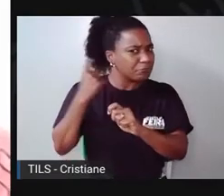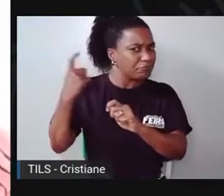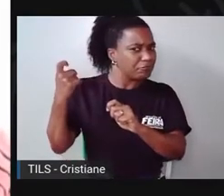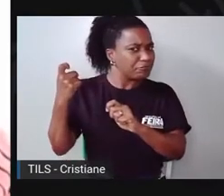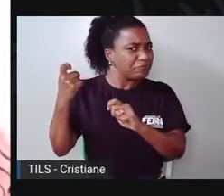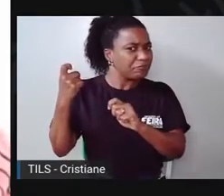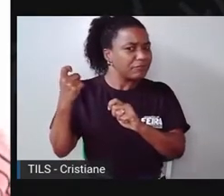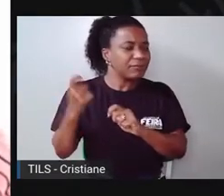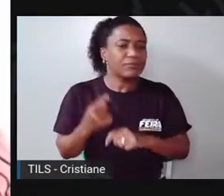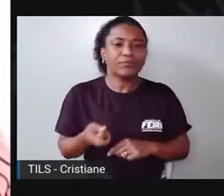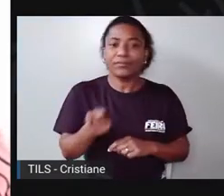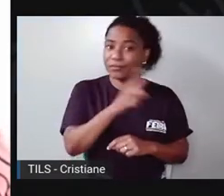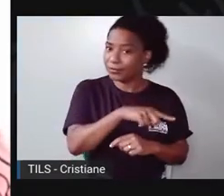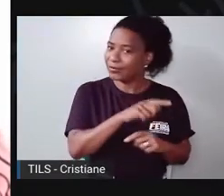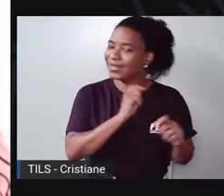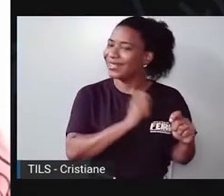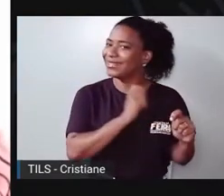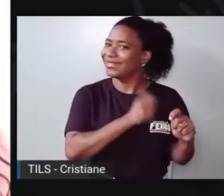Minha vez.